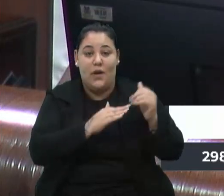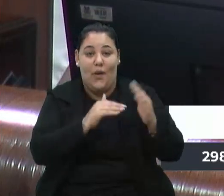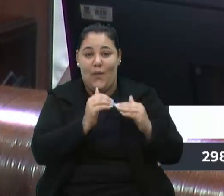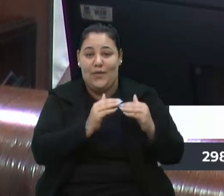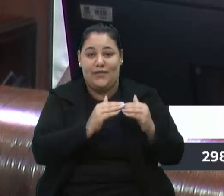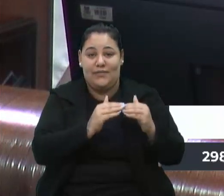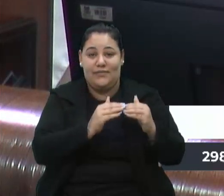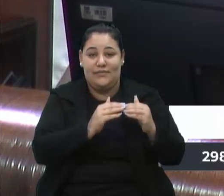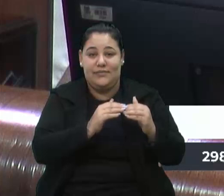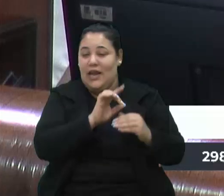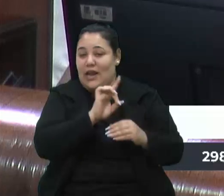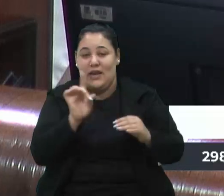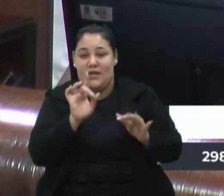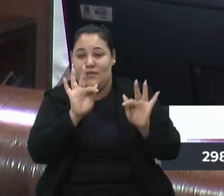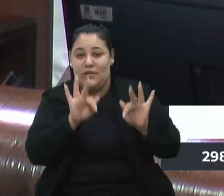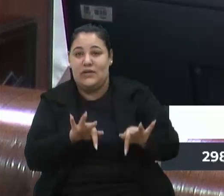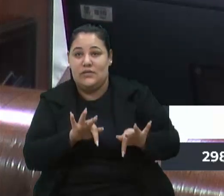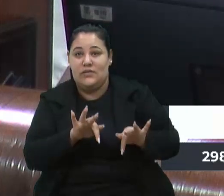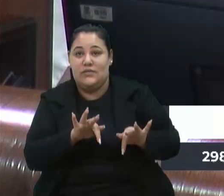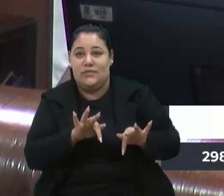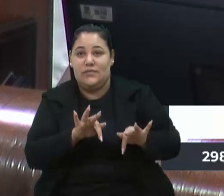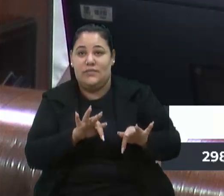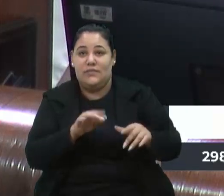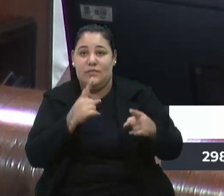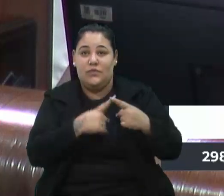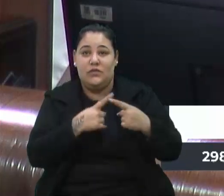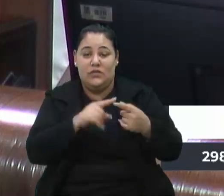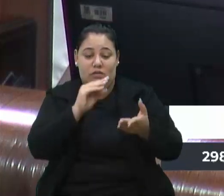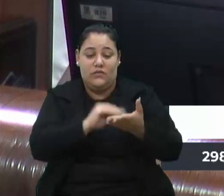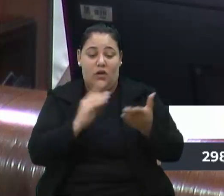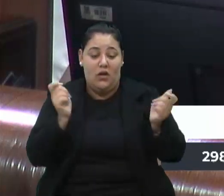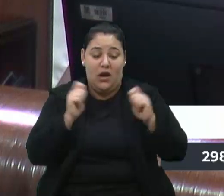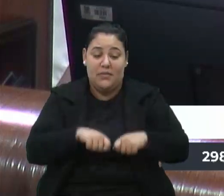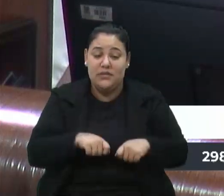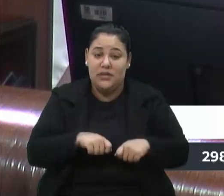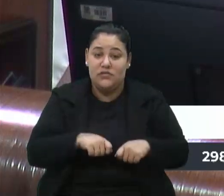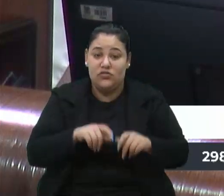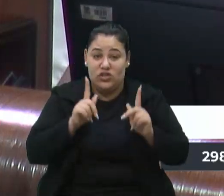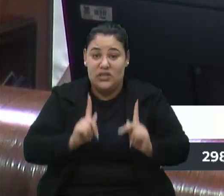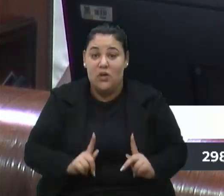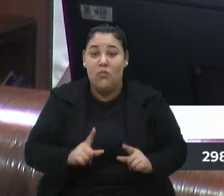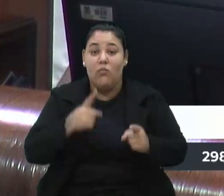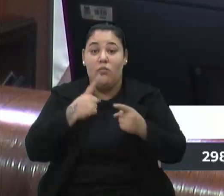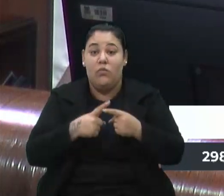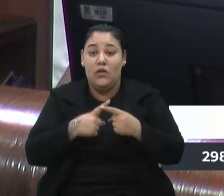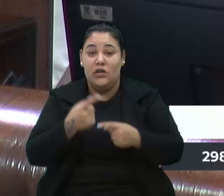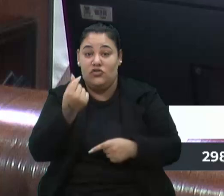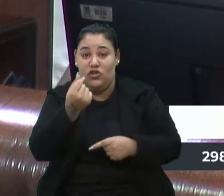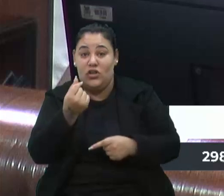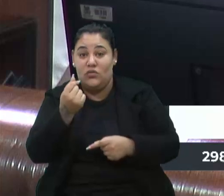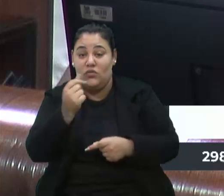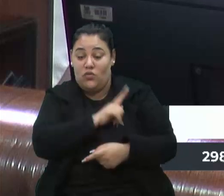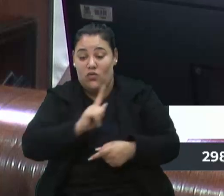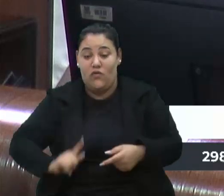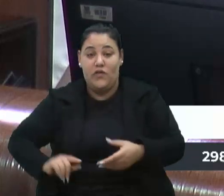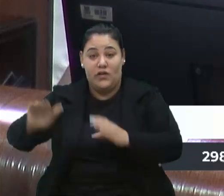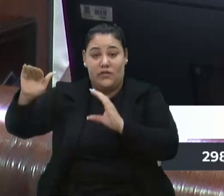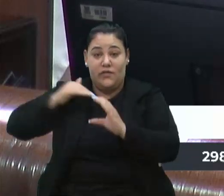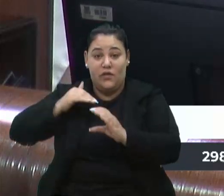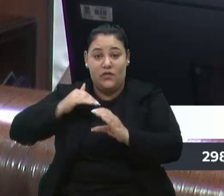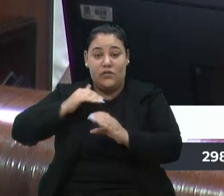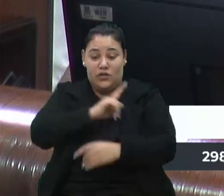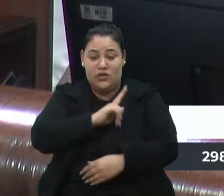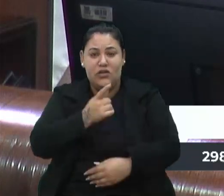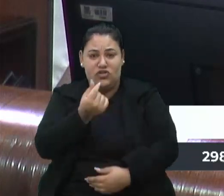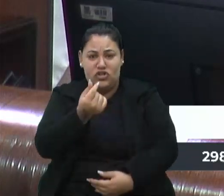conseguiu terminar, talvez por falta de competência de gestão, porque dinheiro, aí o governo mandou. E dinheiro nosso,